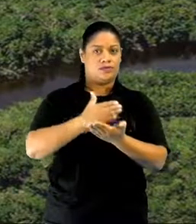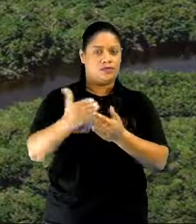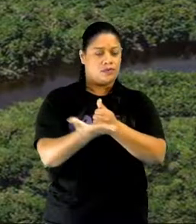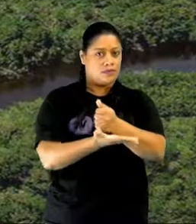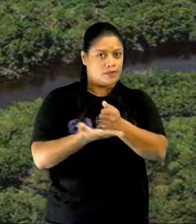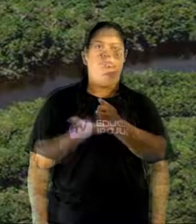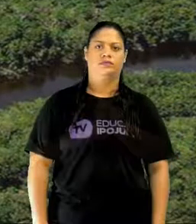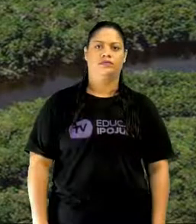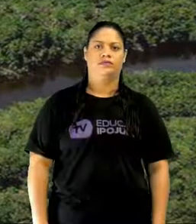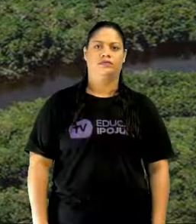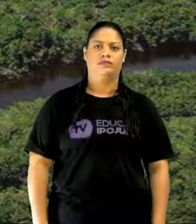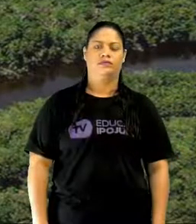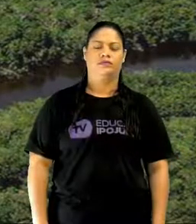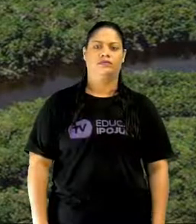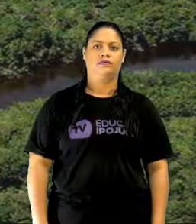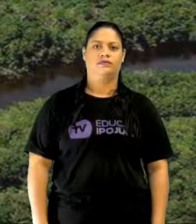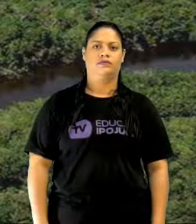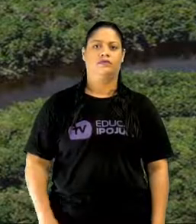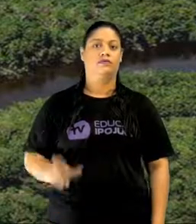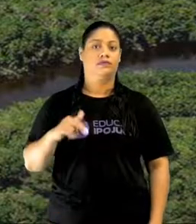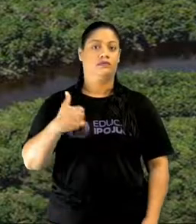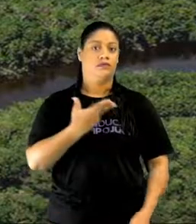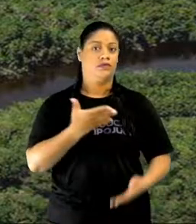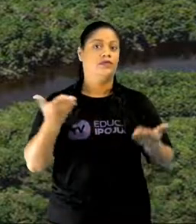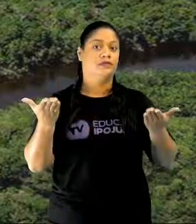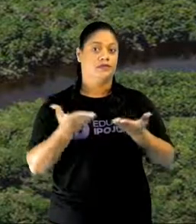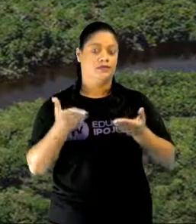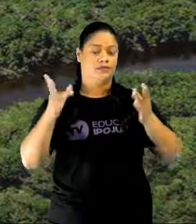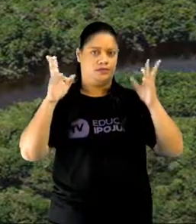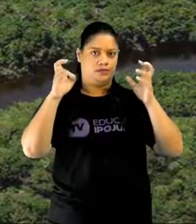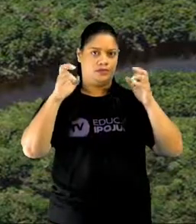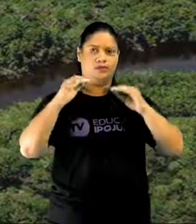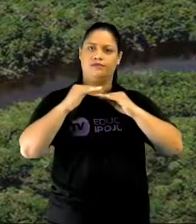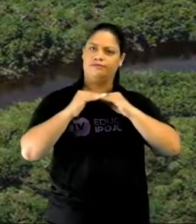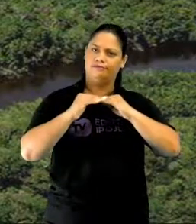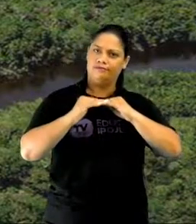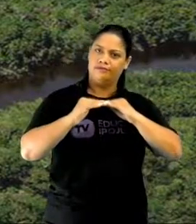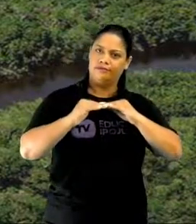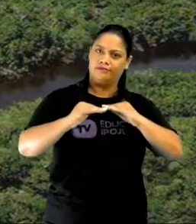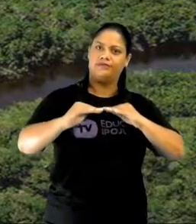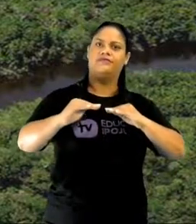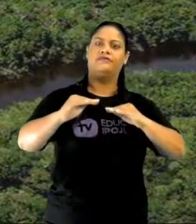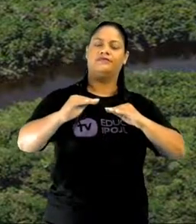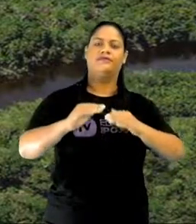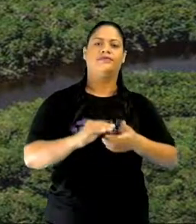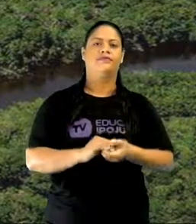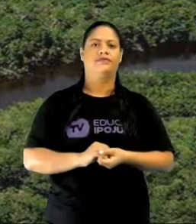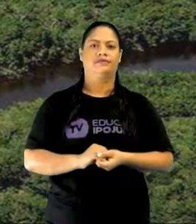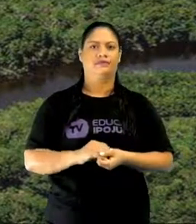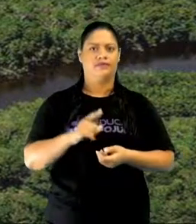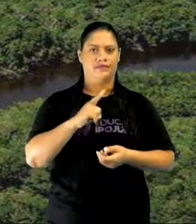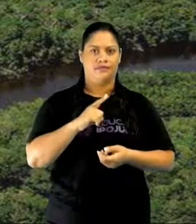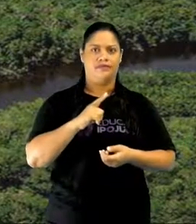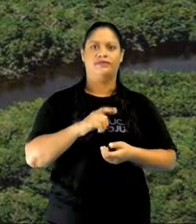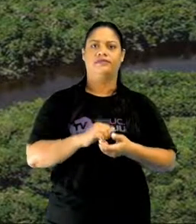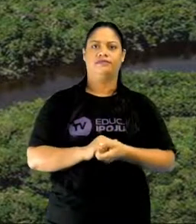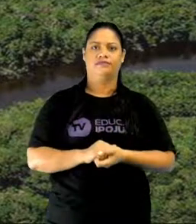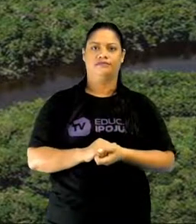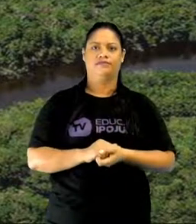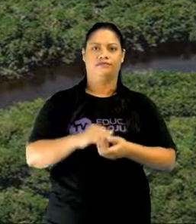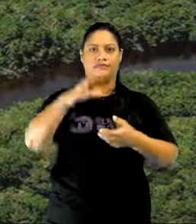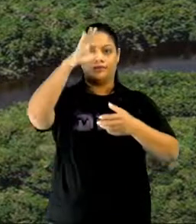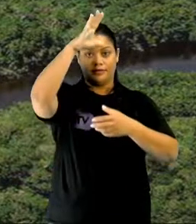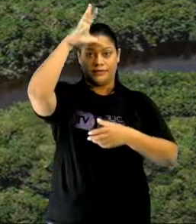Ok? Bem, pessoal, nós vamos falar agora sobre as planícies. Eu trouxe aqui a planície amazônica,